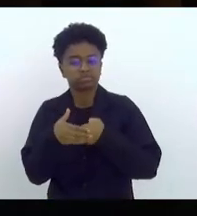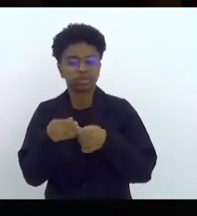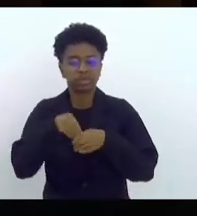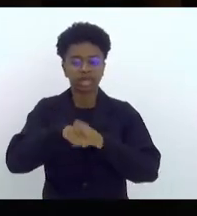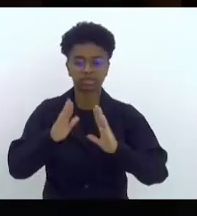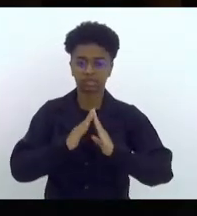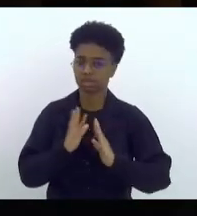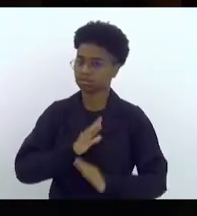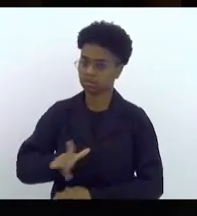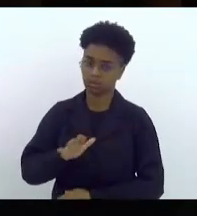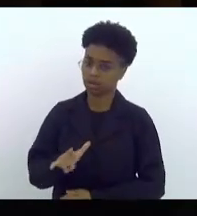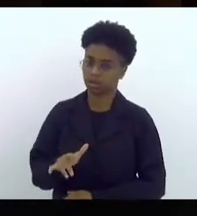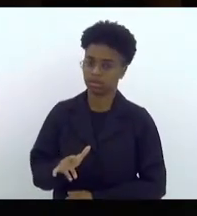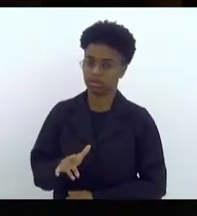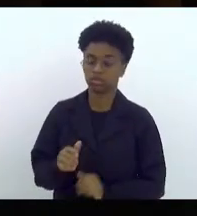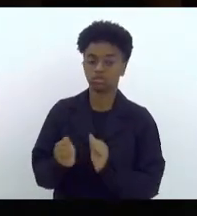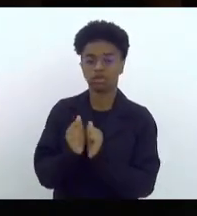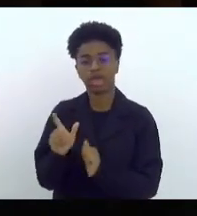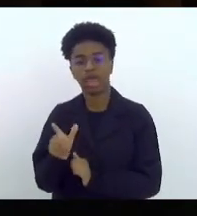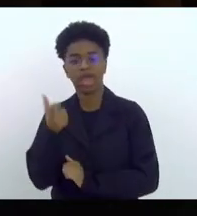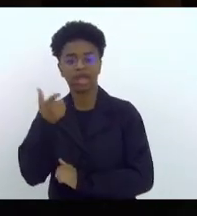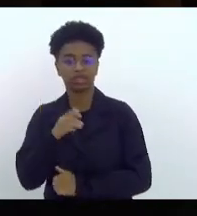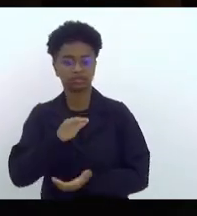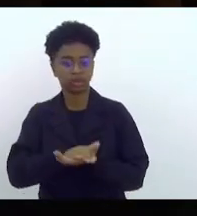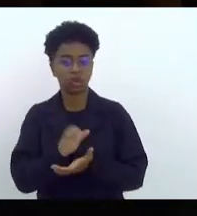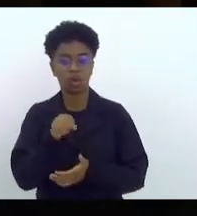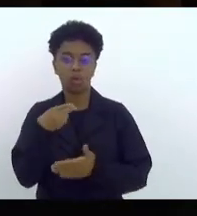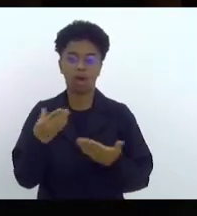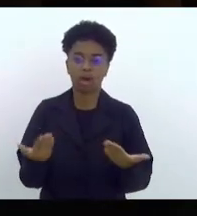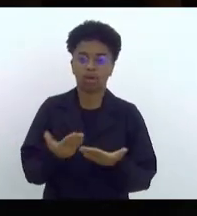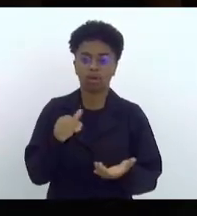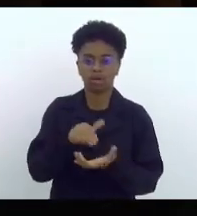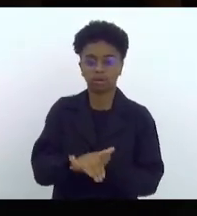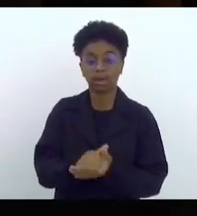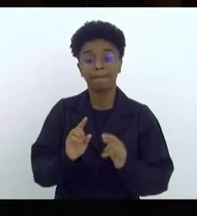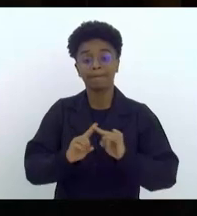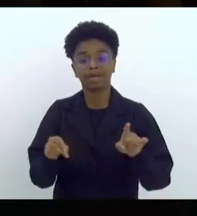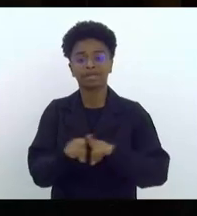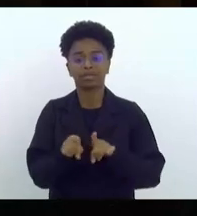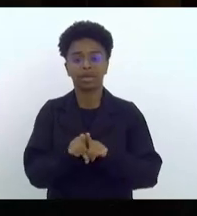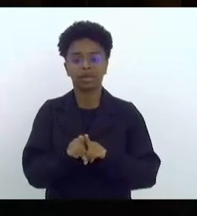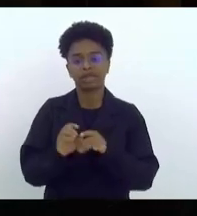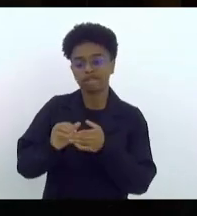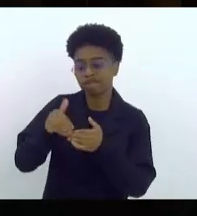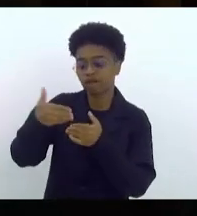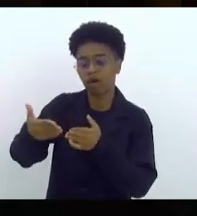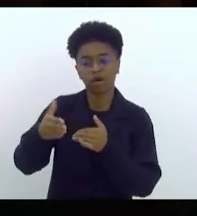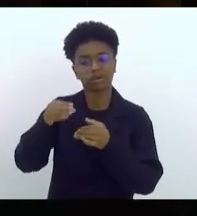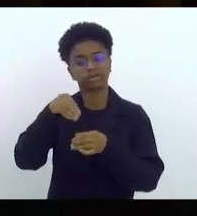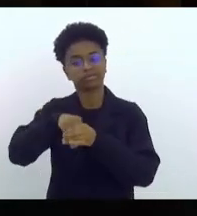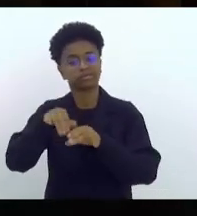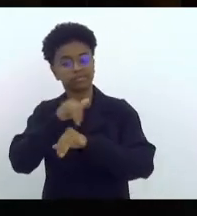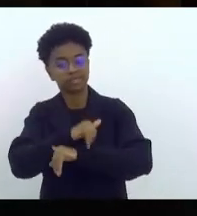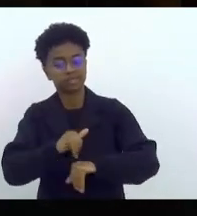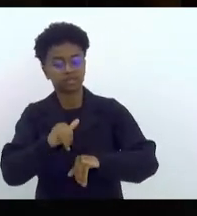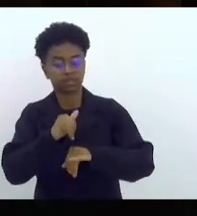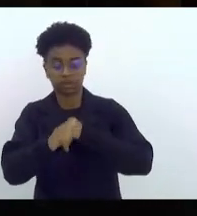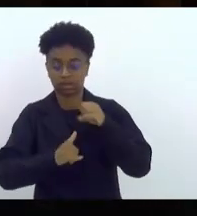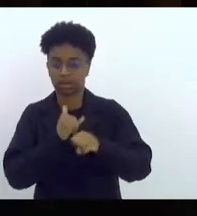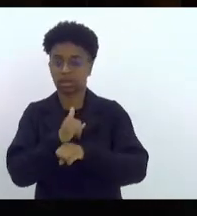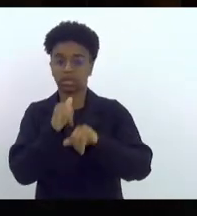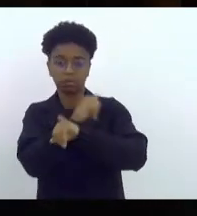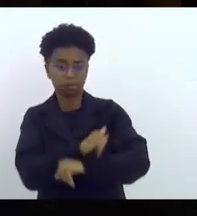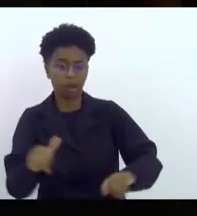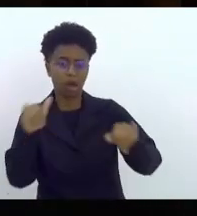casas com ex-companheiros e atuais companheiros, mas como também extravasa a internet, onde mulheres